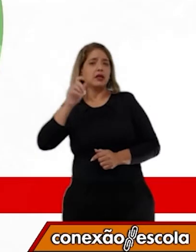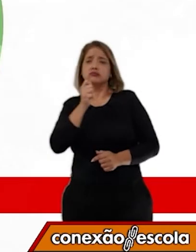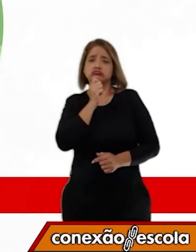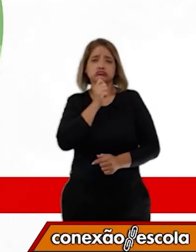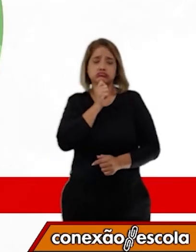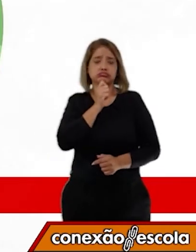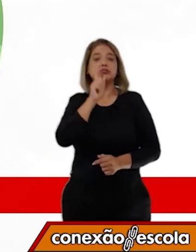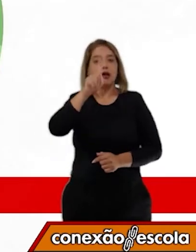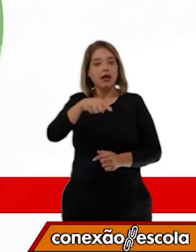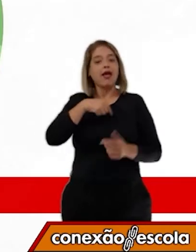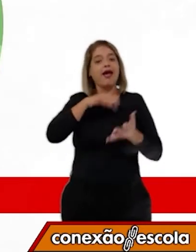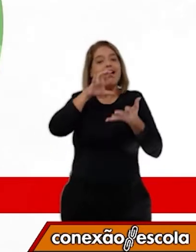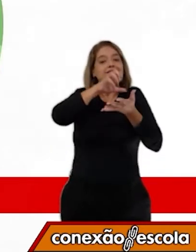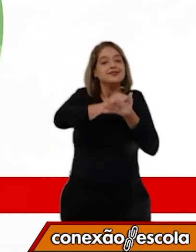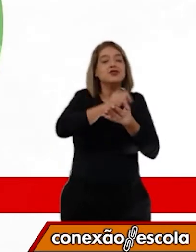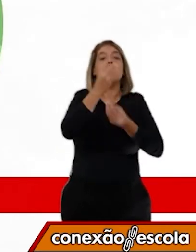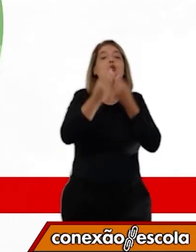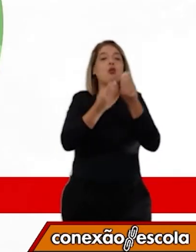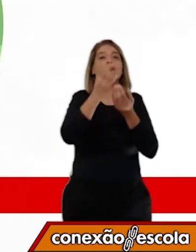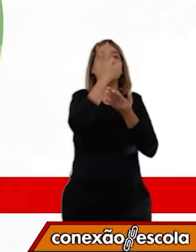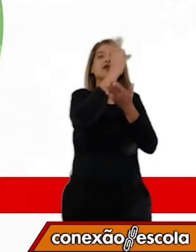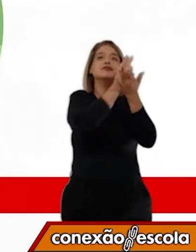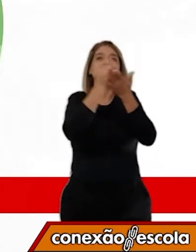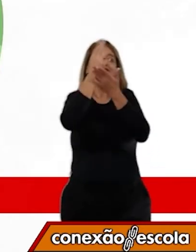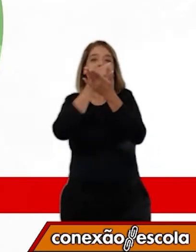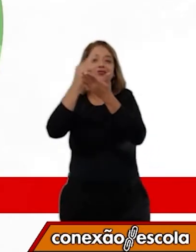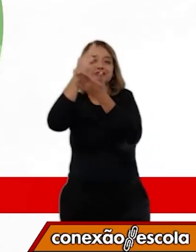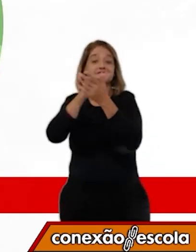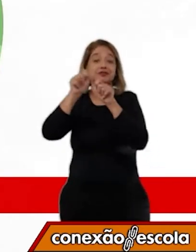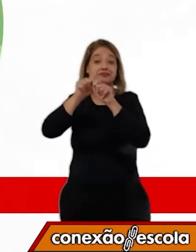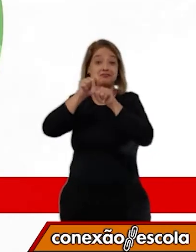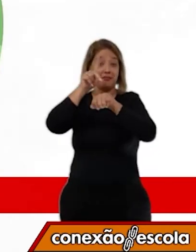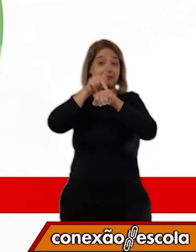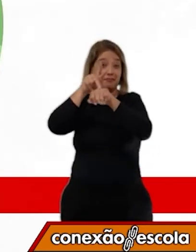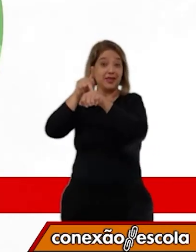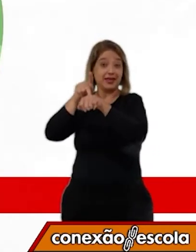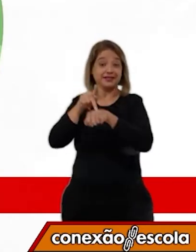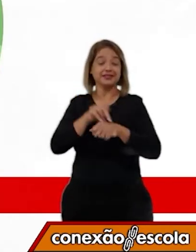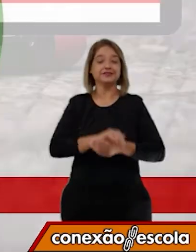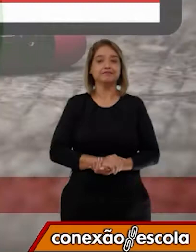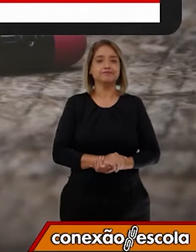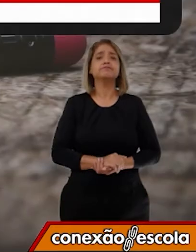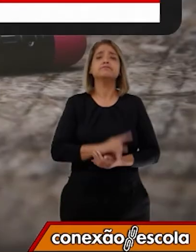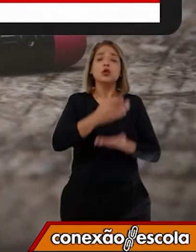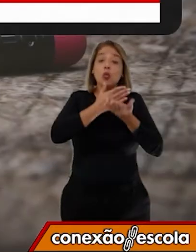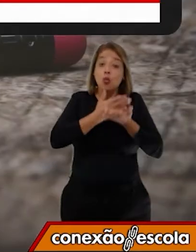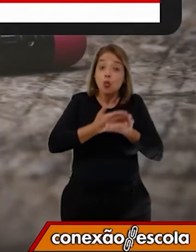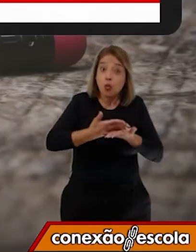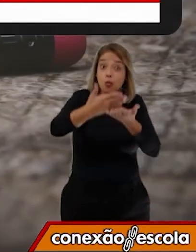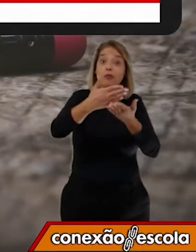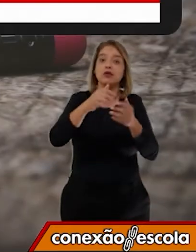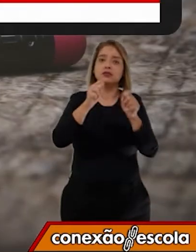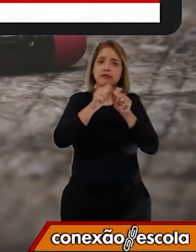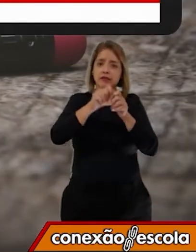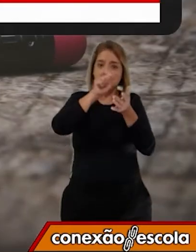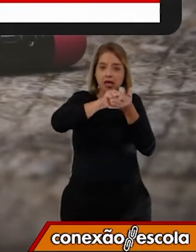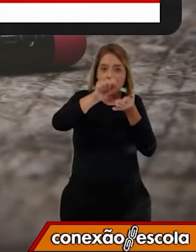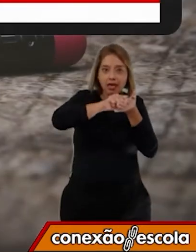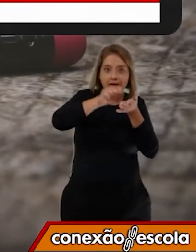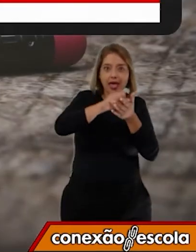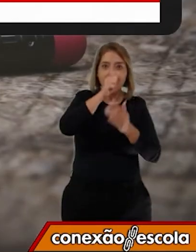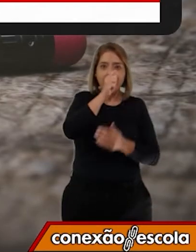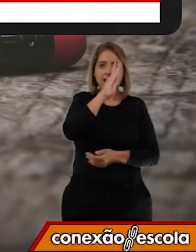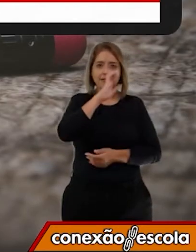Ele registrava com figuras nas pedras. Quando surgiu a escrita com as letras do alfabeto,